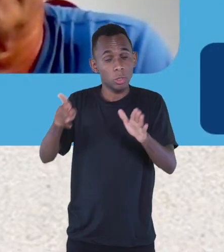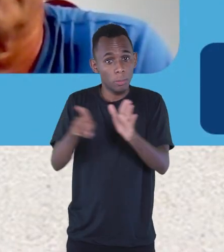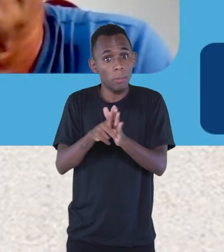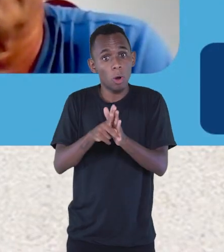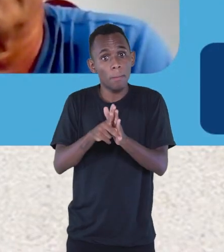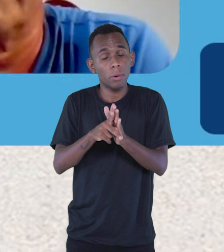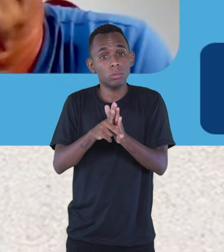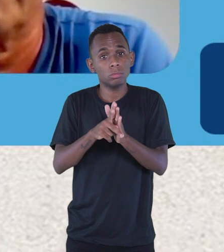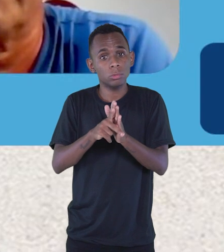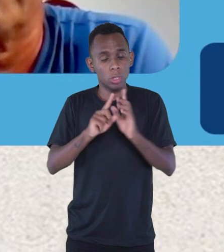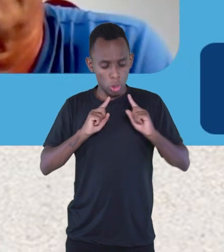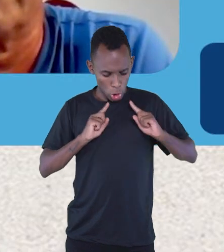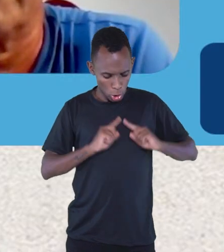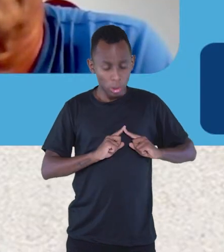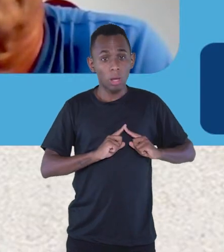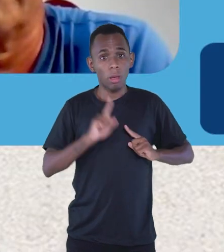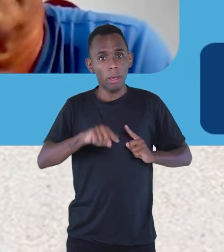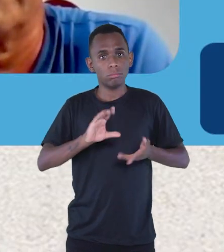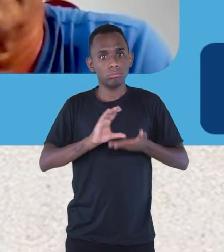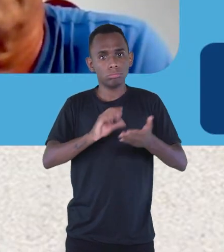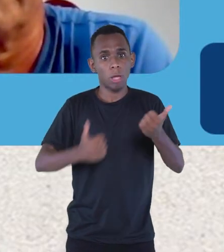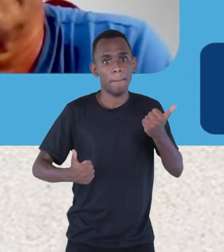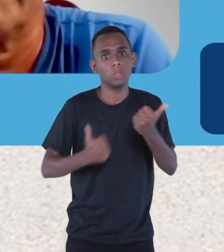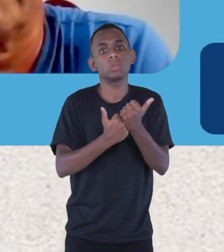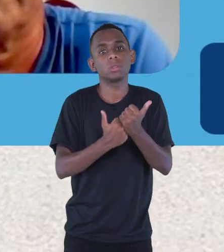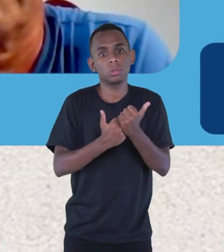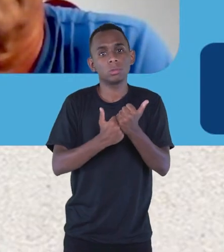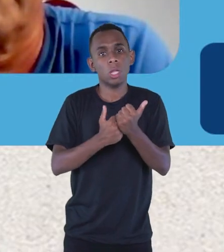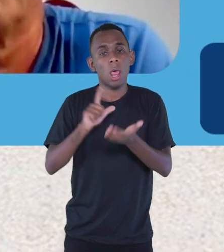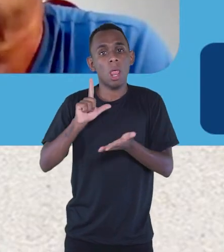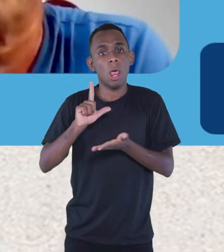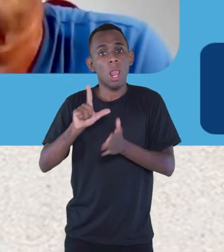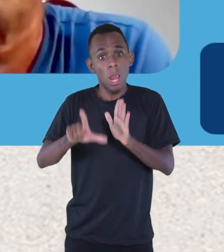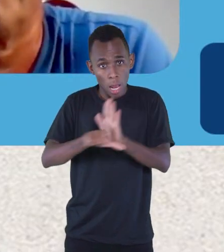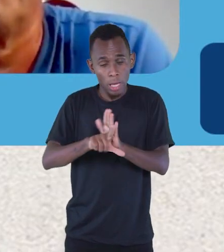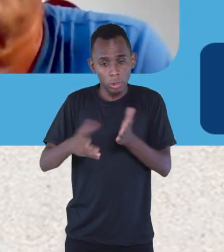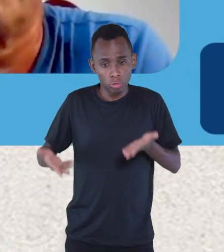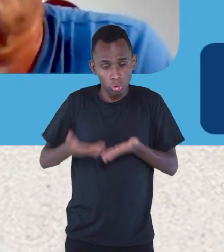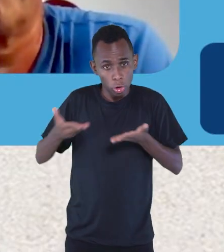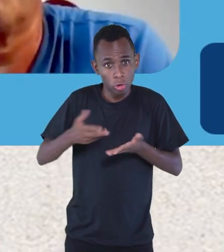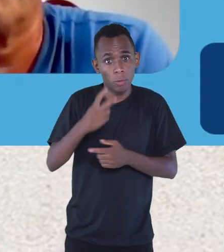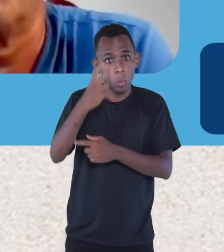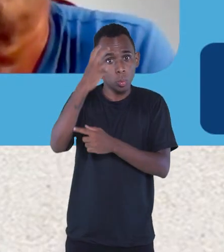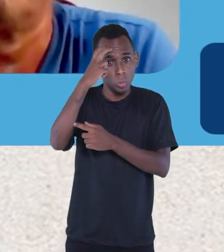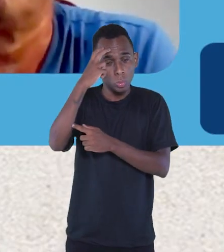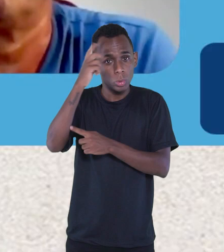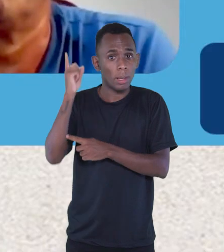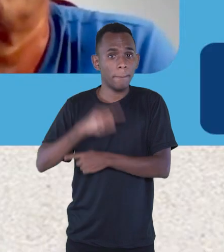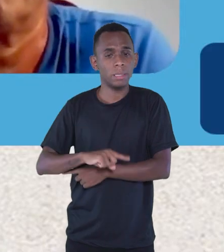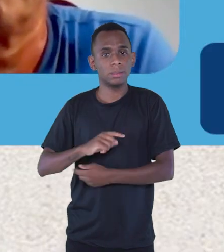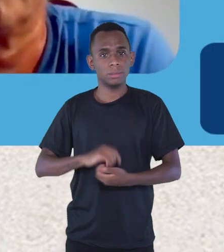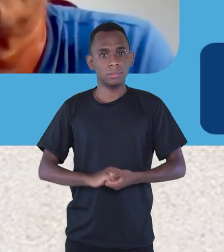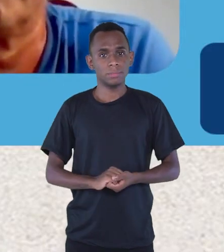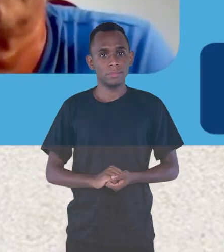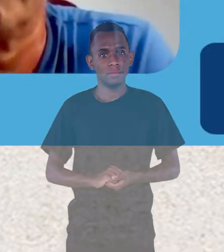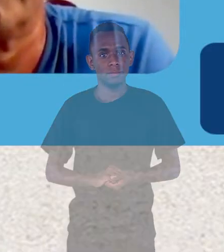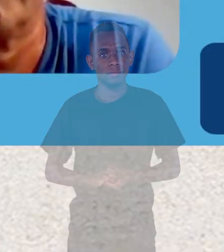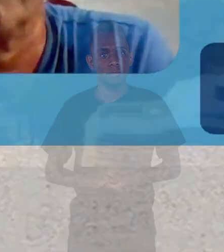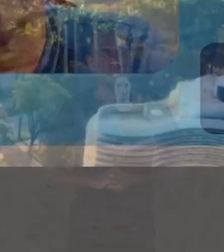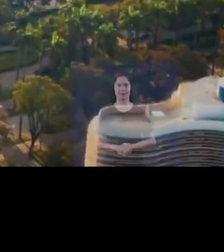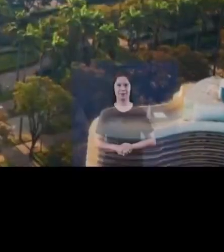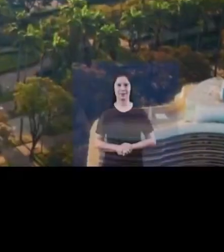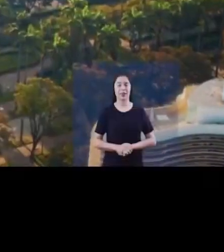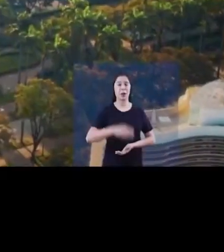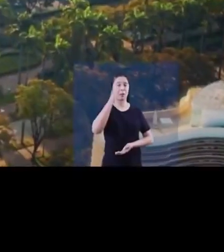vídeo institucional da Gerdau, que é a nossa patrocinadora por meio da Lei Estadual de Incentivo à Cultura de Minas Gerais.